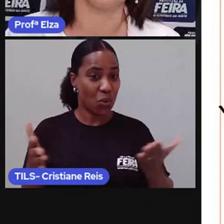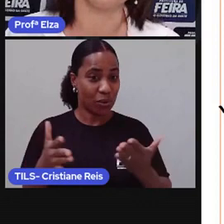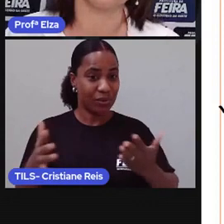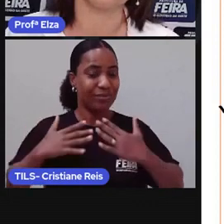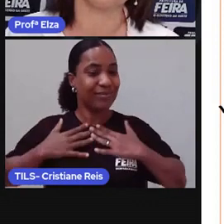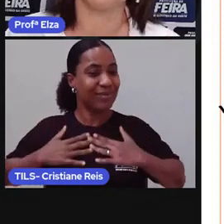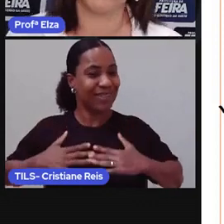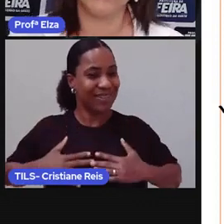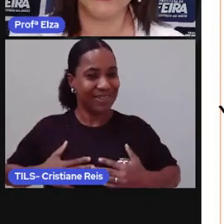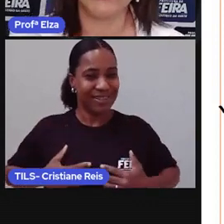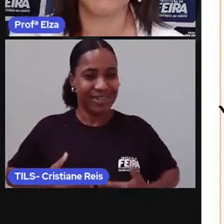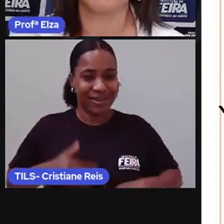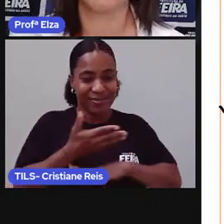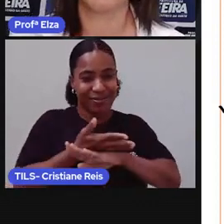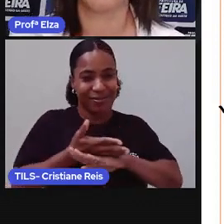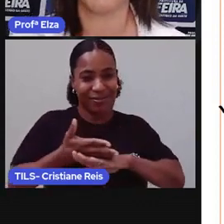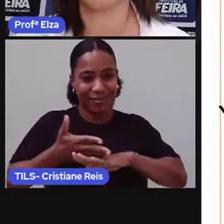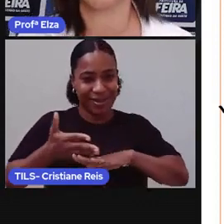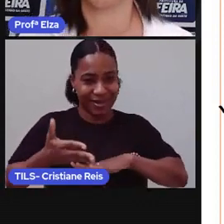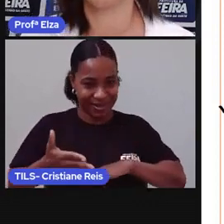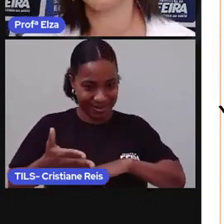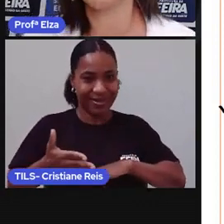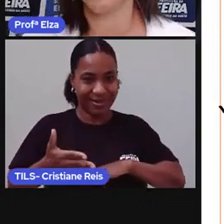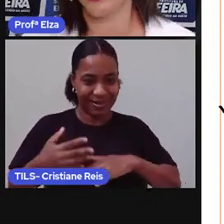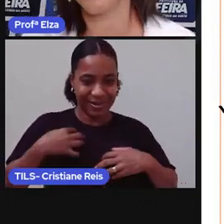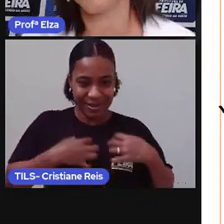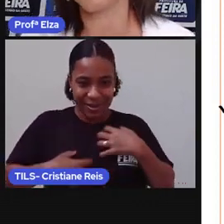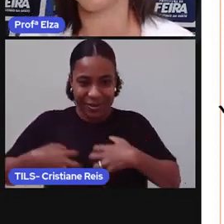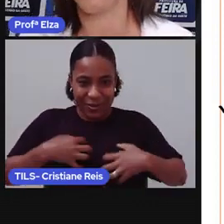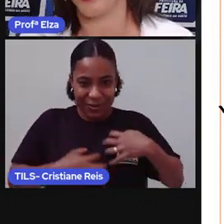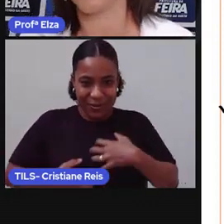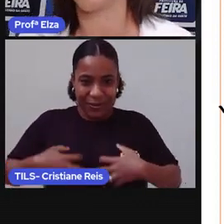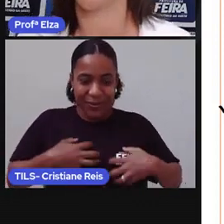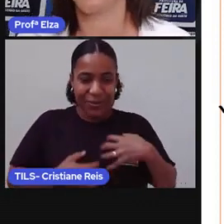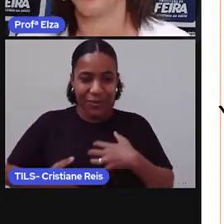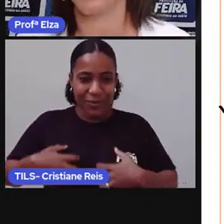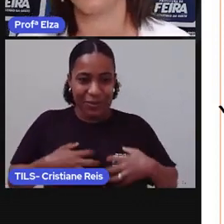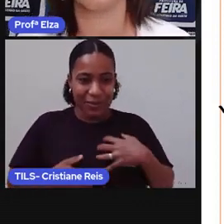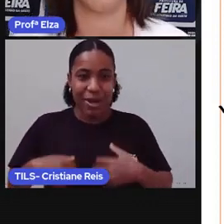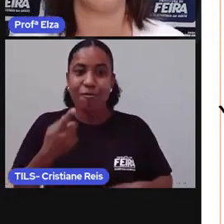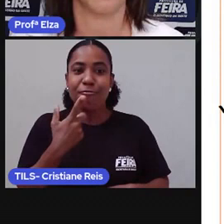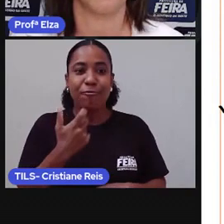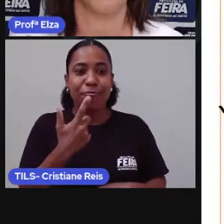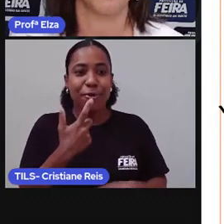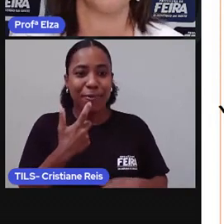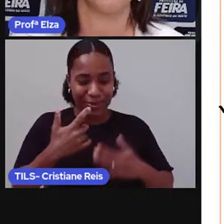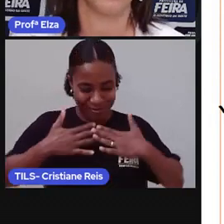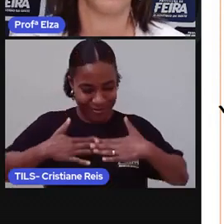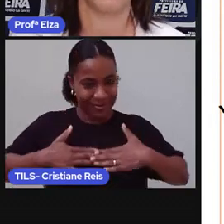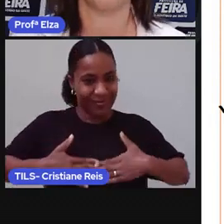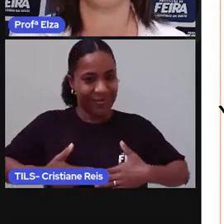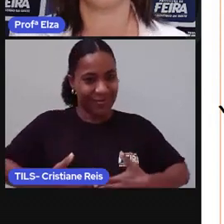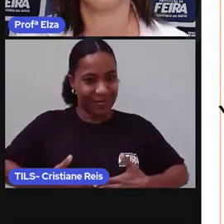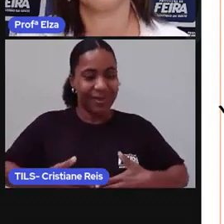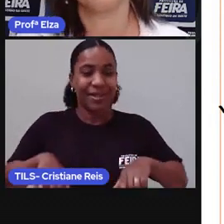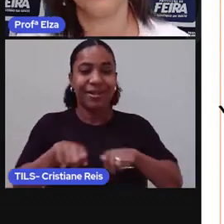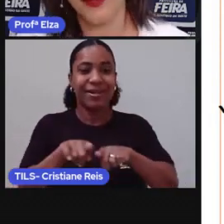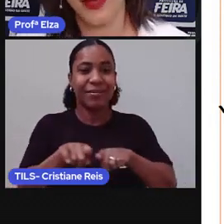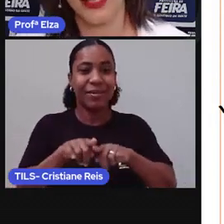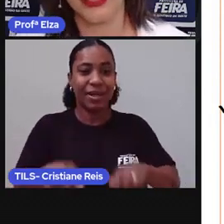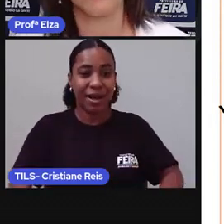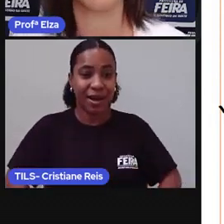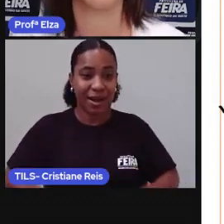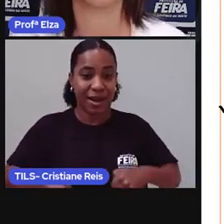com uma blusa branca, mas tenho algumas imagens estampadas de vermelho na frente. Calças,